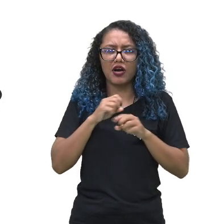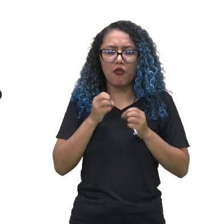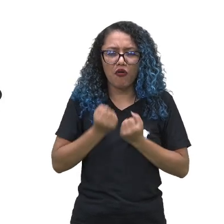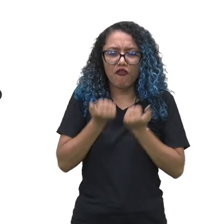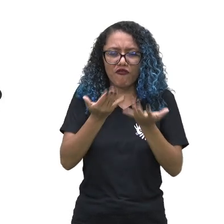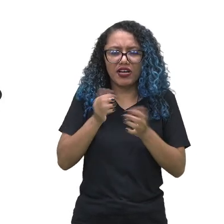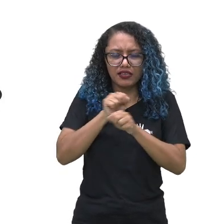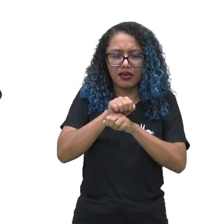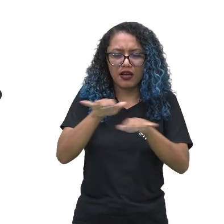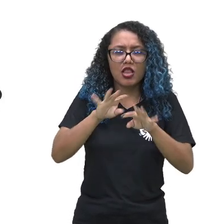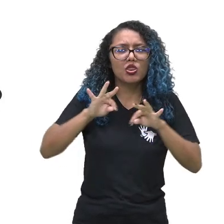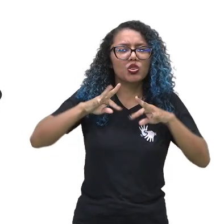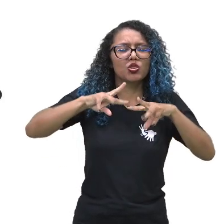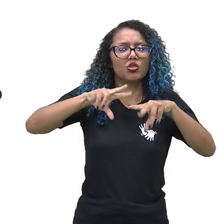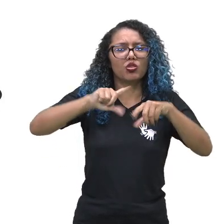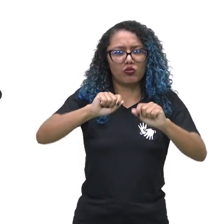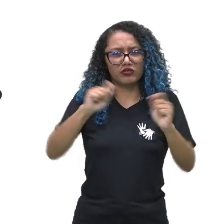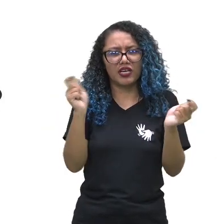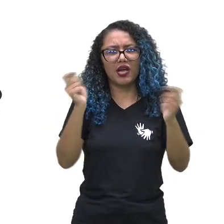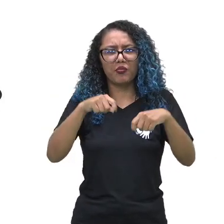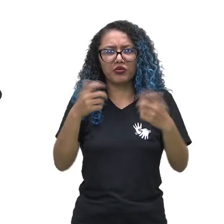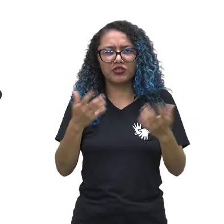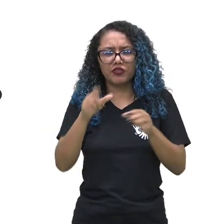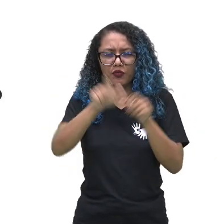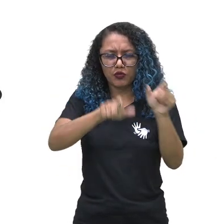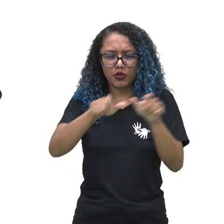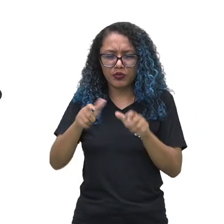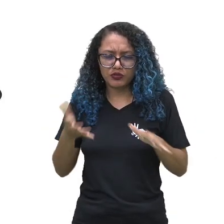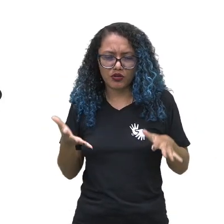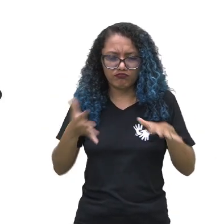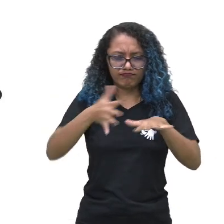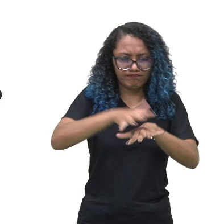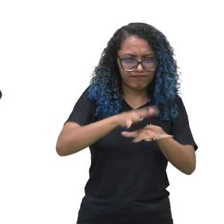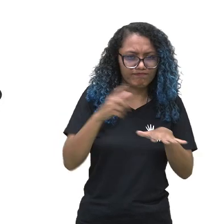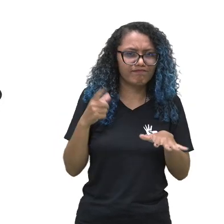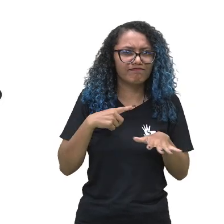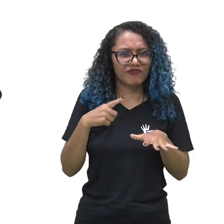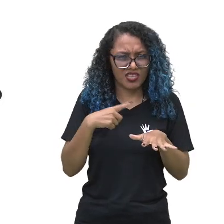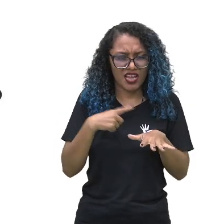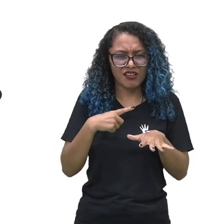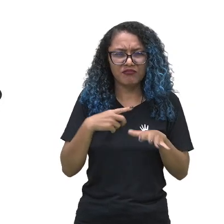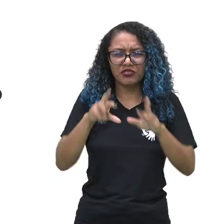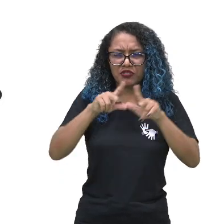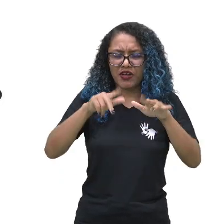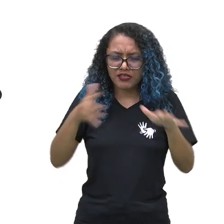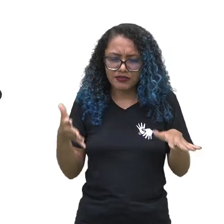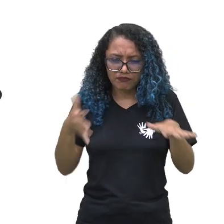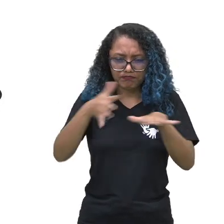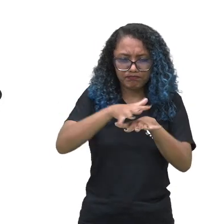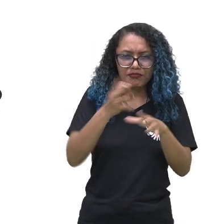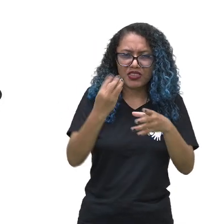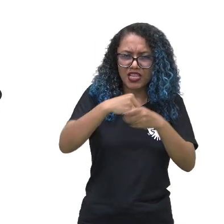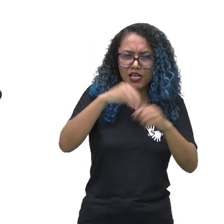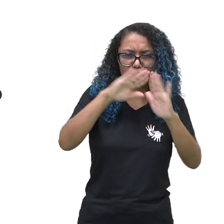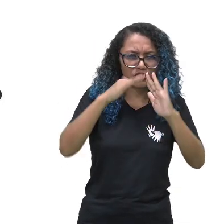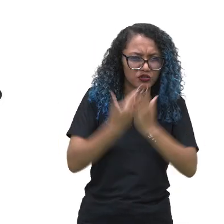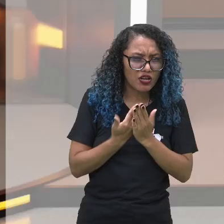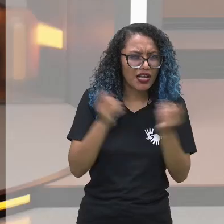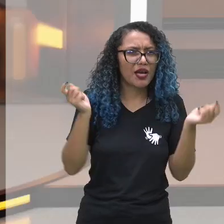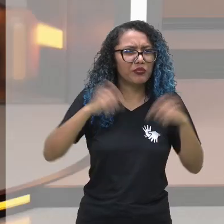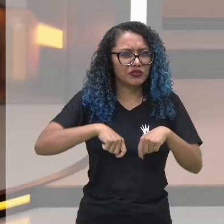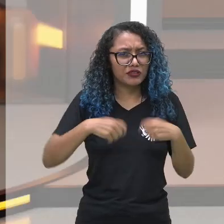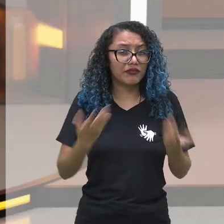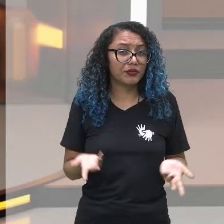possibilita a inclusão de todo tipo de diferença dentro desse espaço?